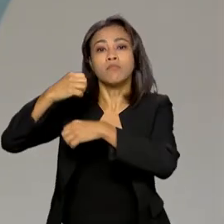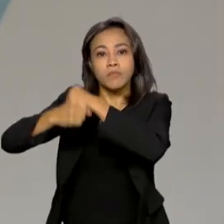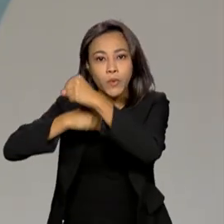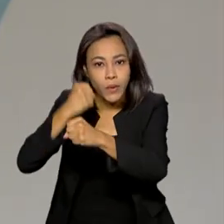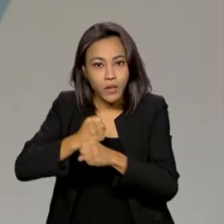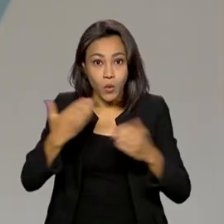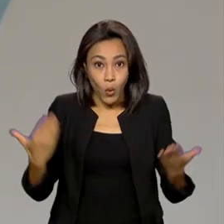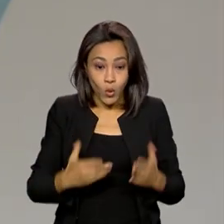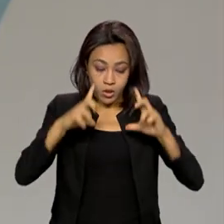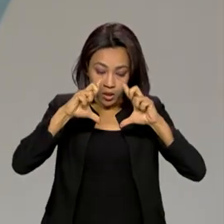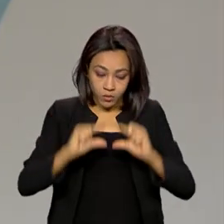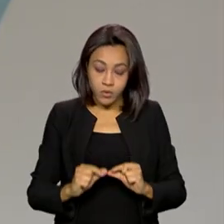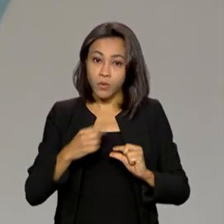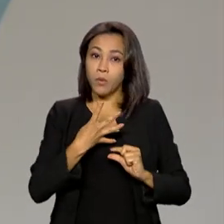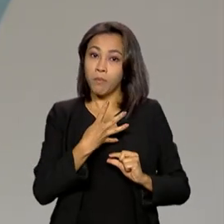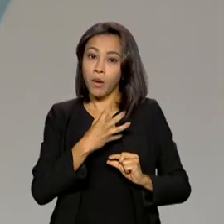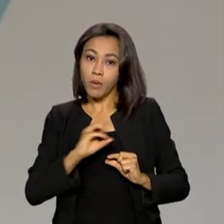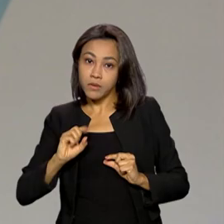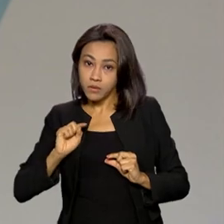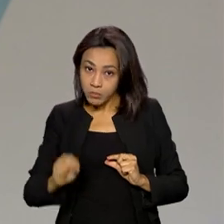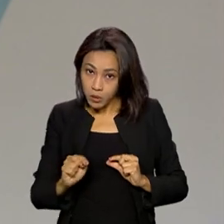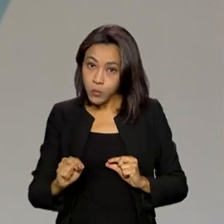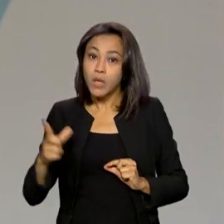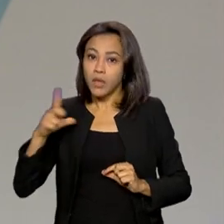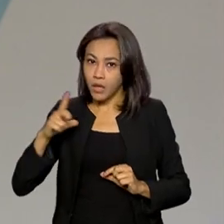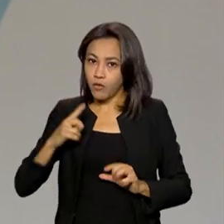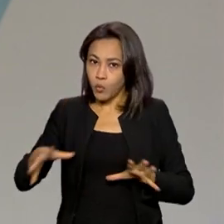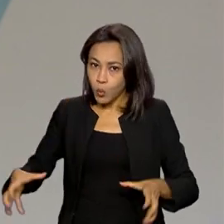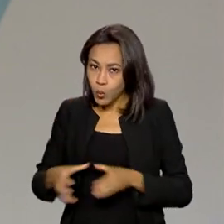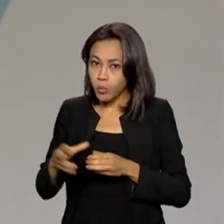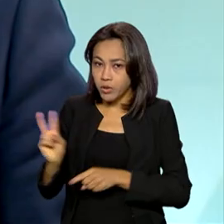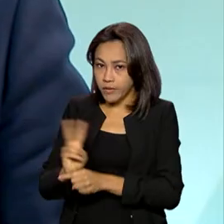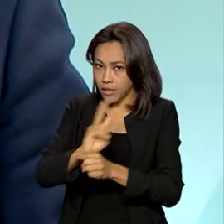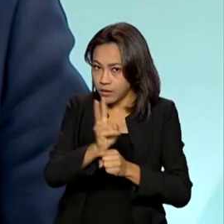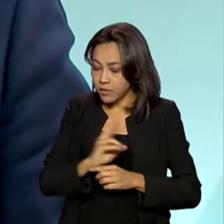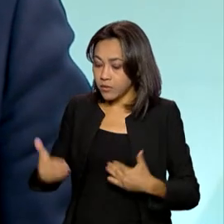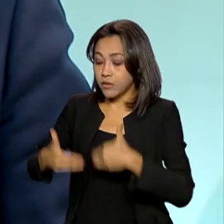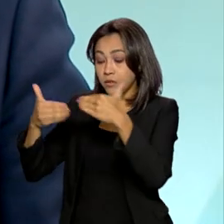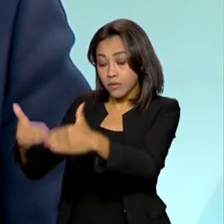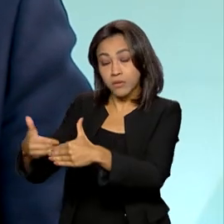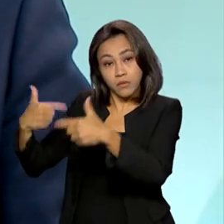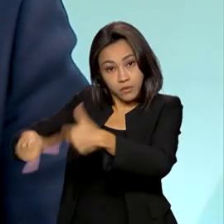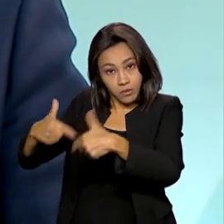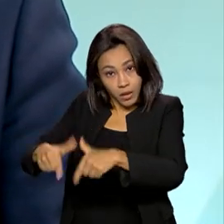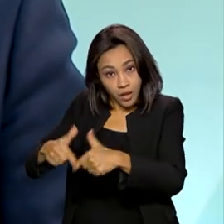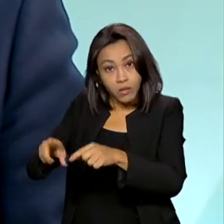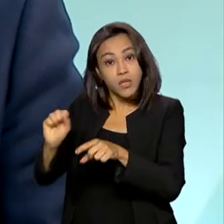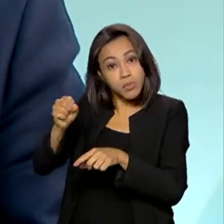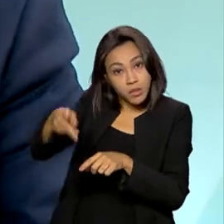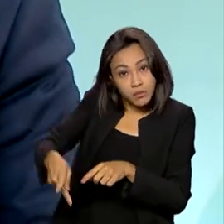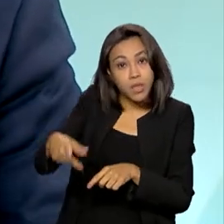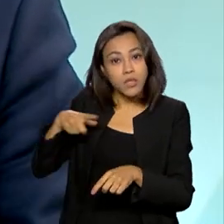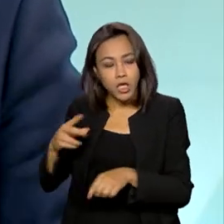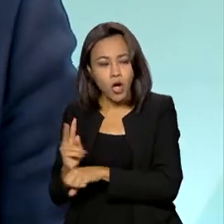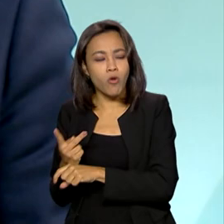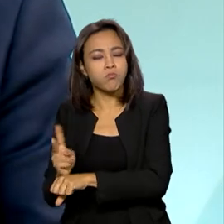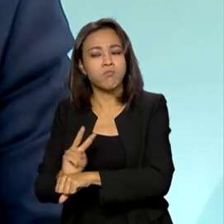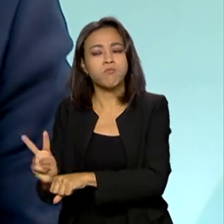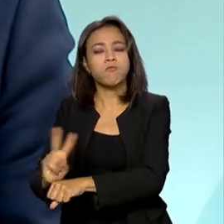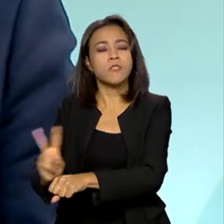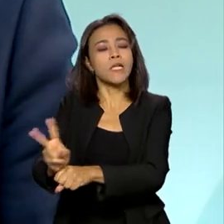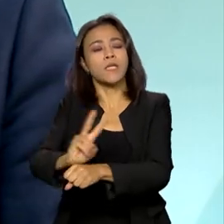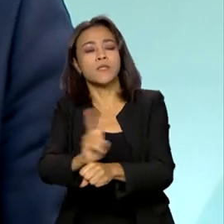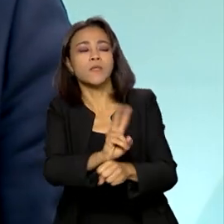Nós, hoje, temos 400 mil. A fiscalização do Ministério do Trabalho e Previdência tem exercido uma fiscalização contínua